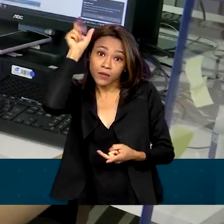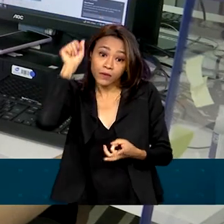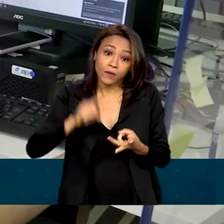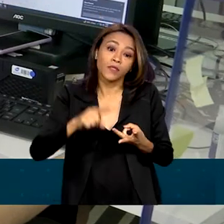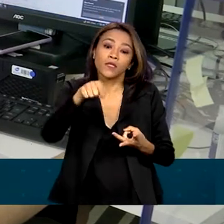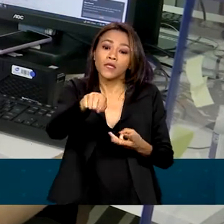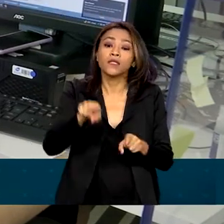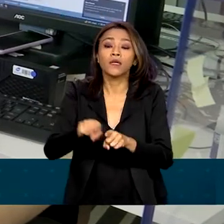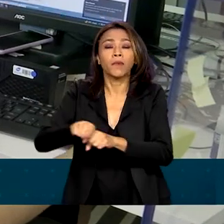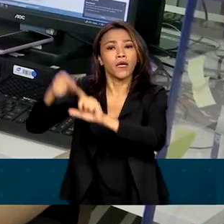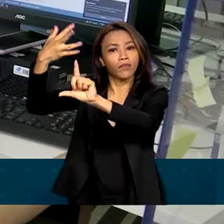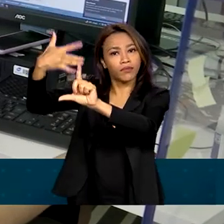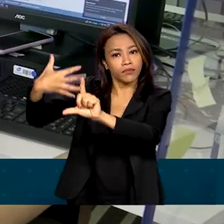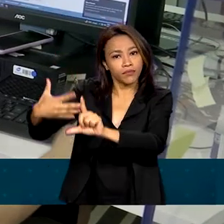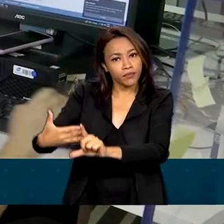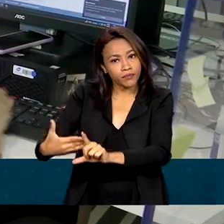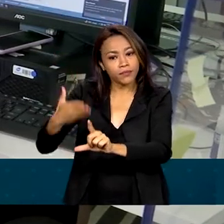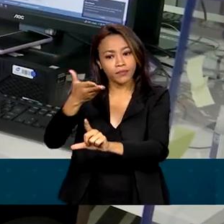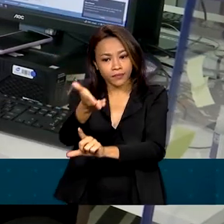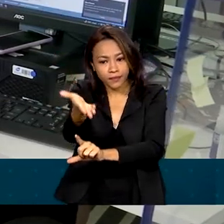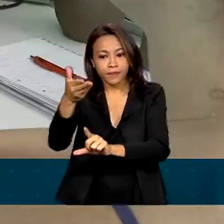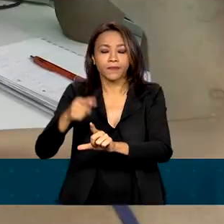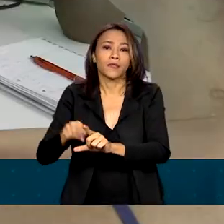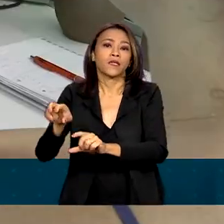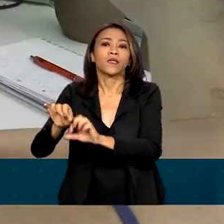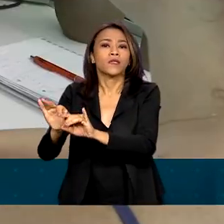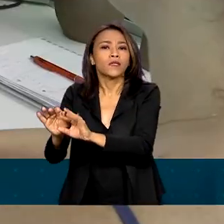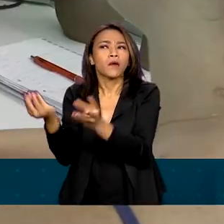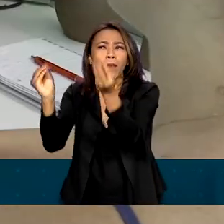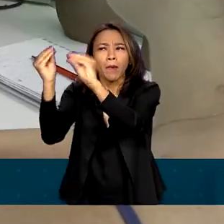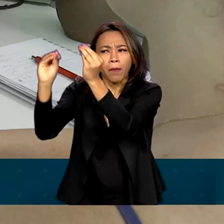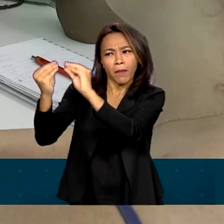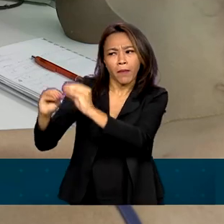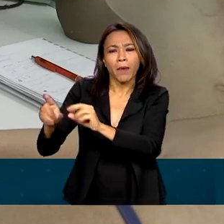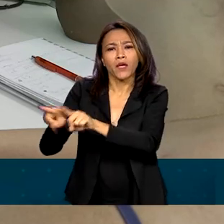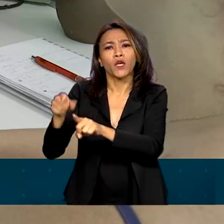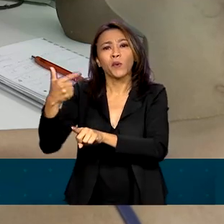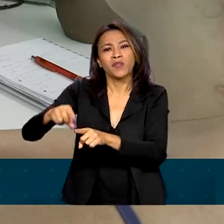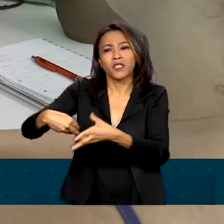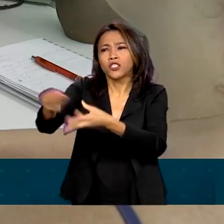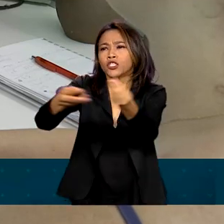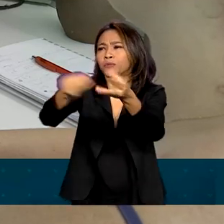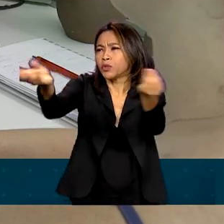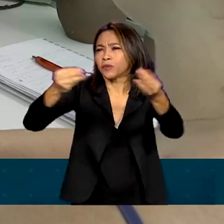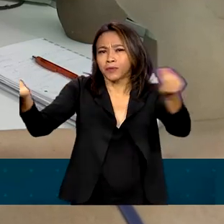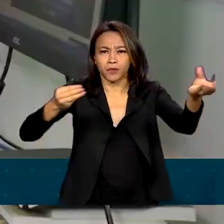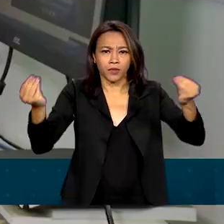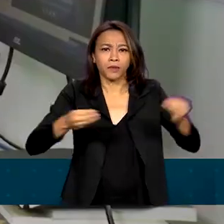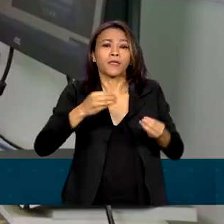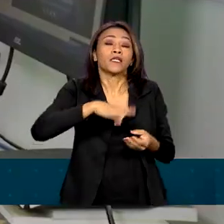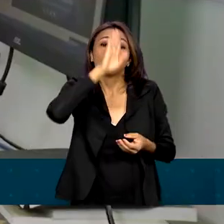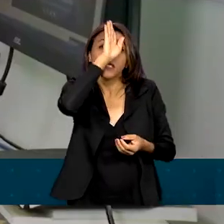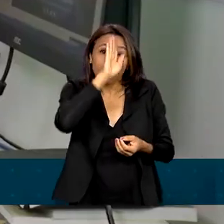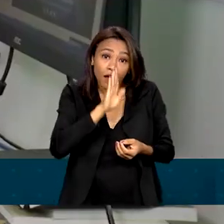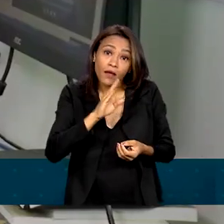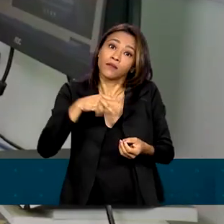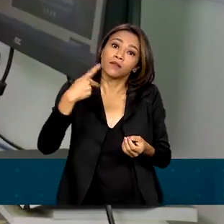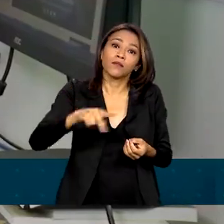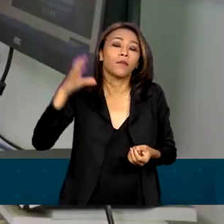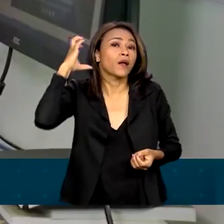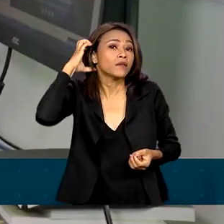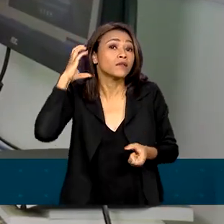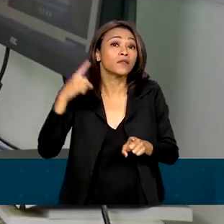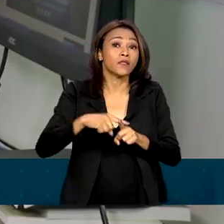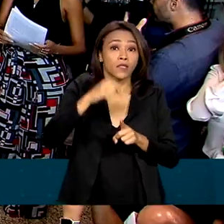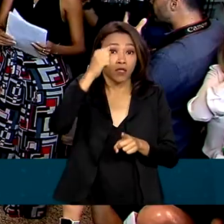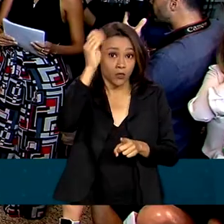notícias online, e a Rádio Agência Nacional, que distribuem conteúdo jornalístico gratuito para veículos no Brasil e no